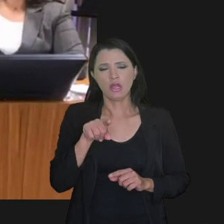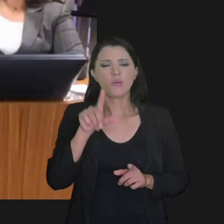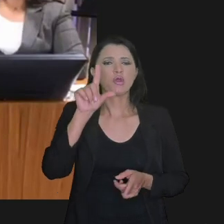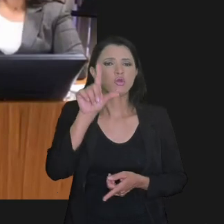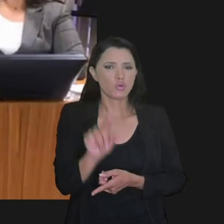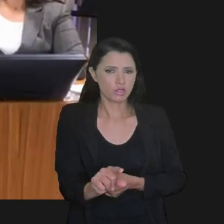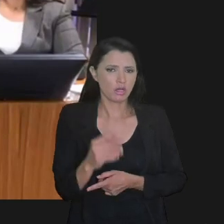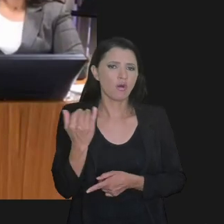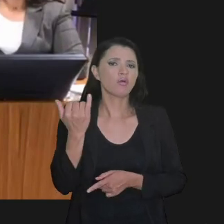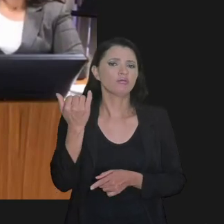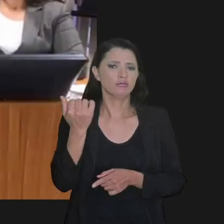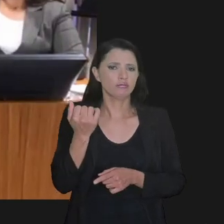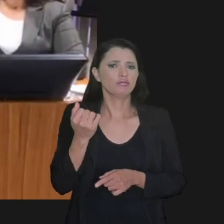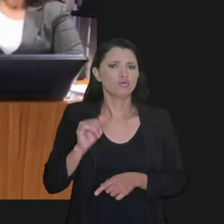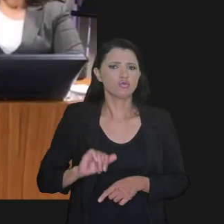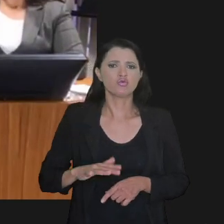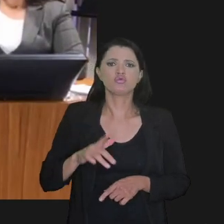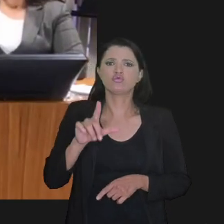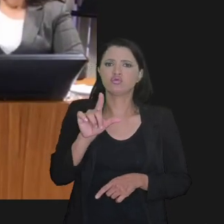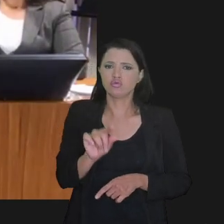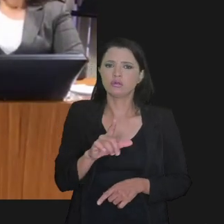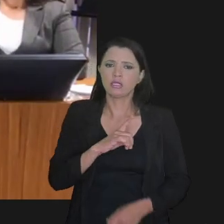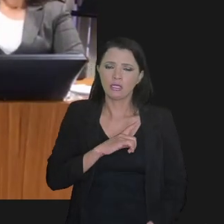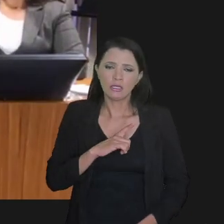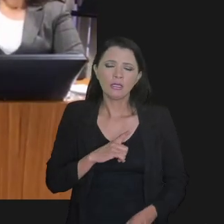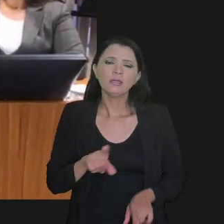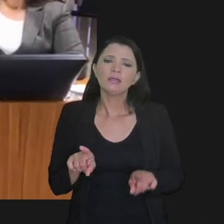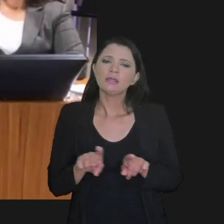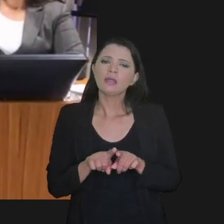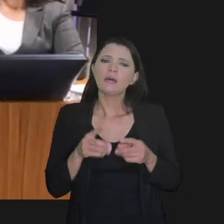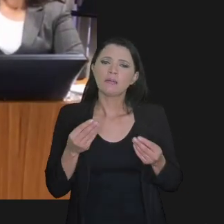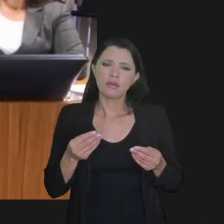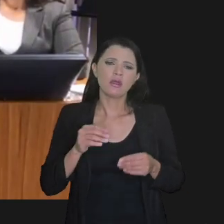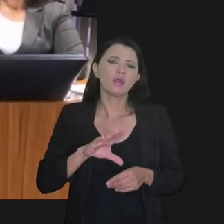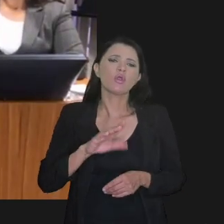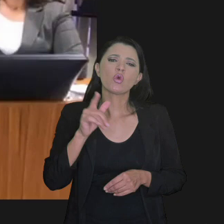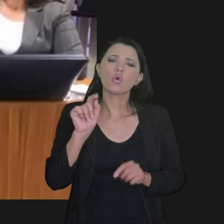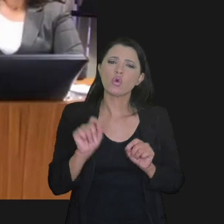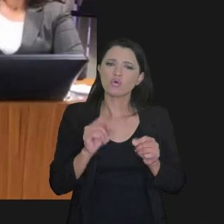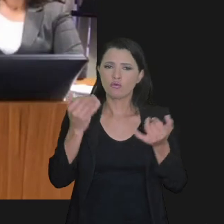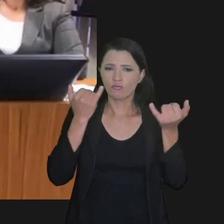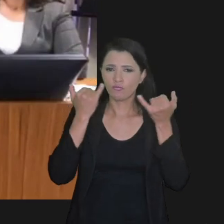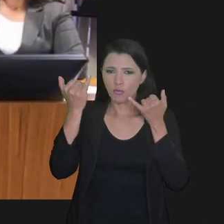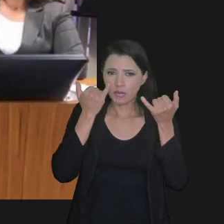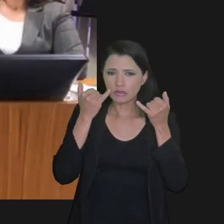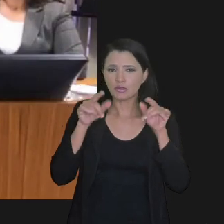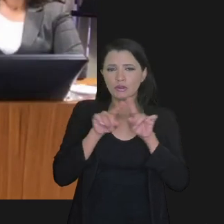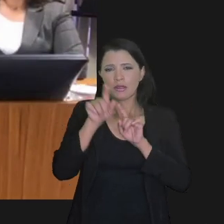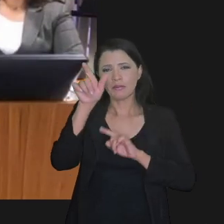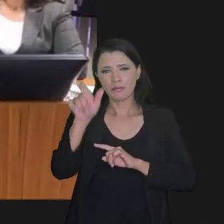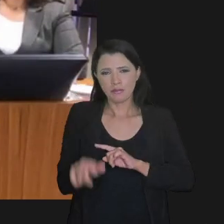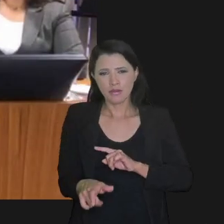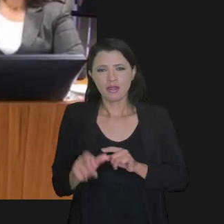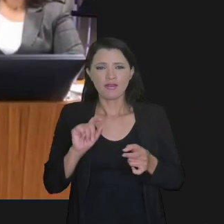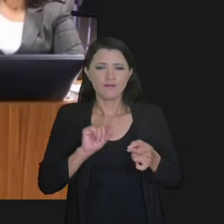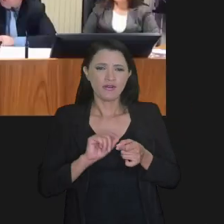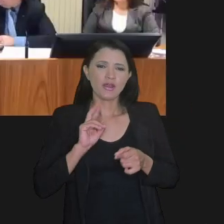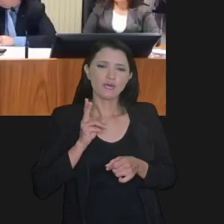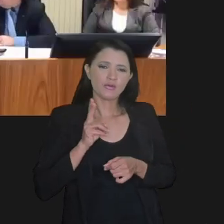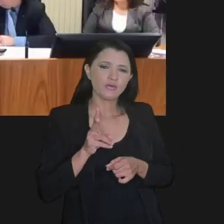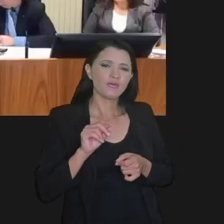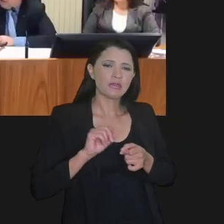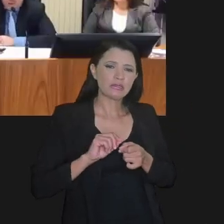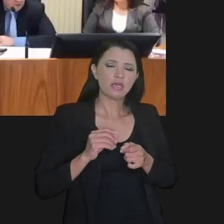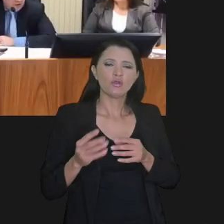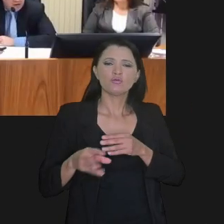Os senhores têm uma redução significativa e, logicamente, com as informações que o DRIGINES